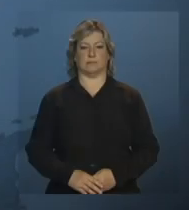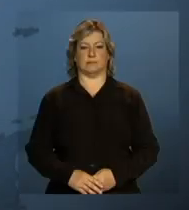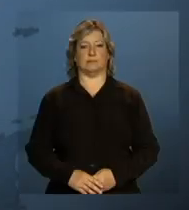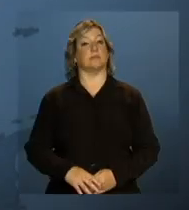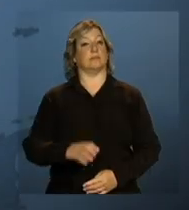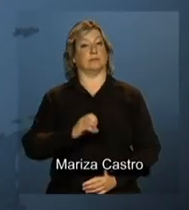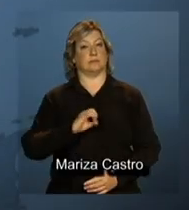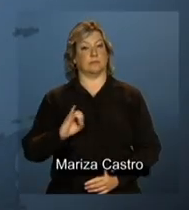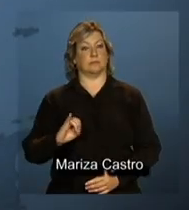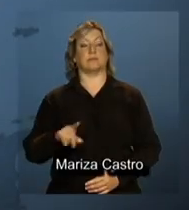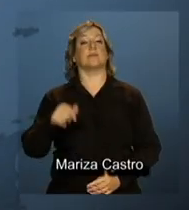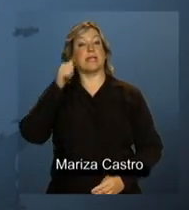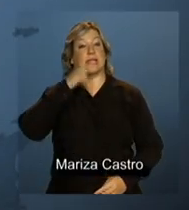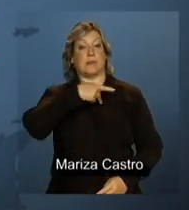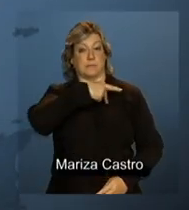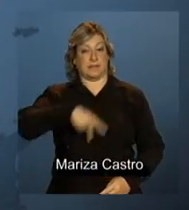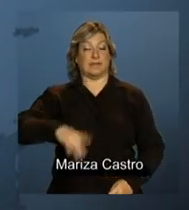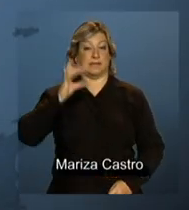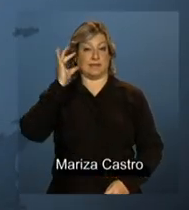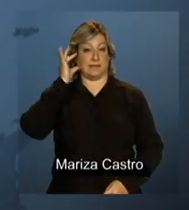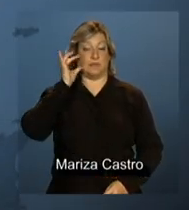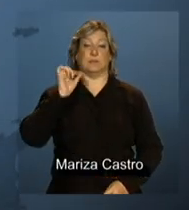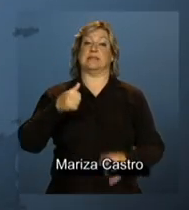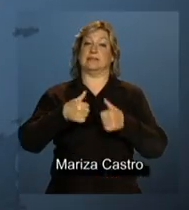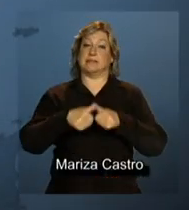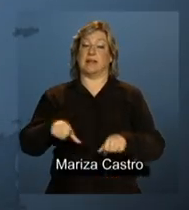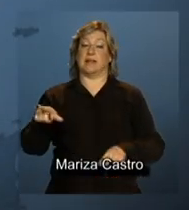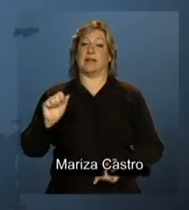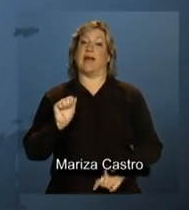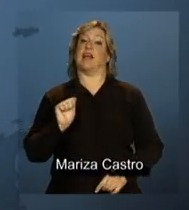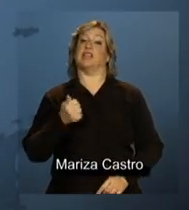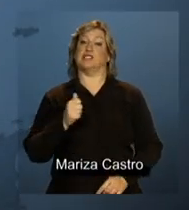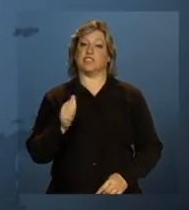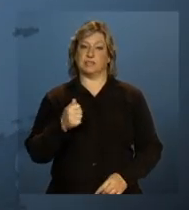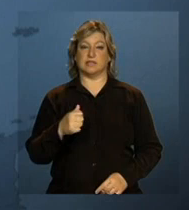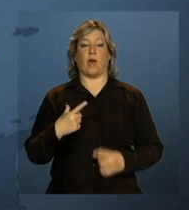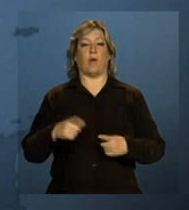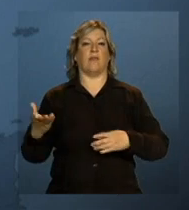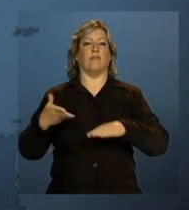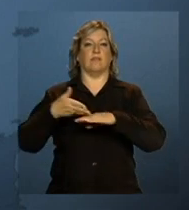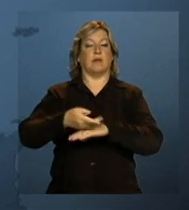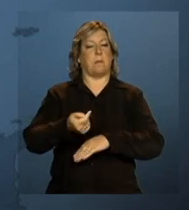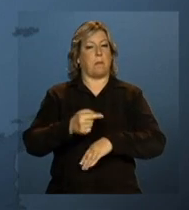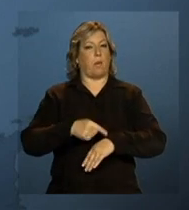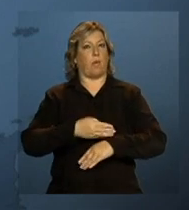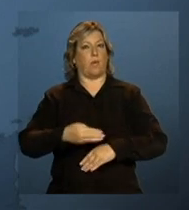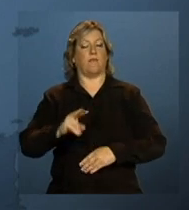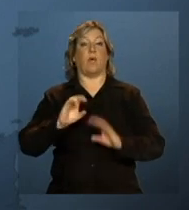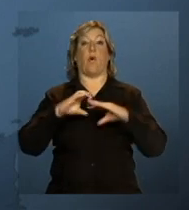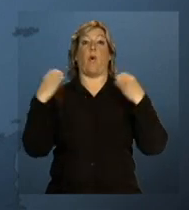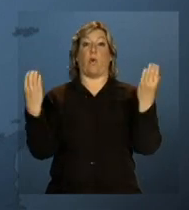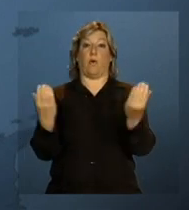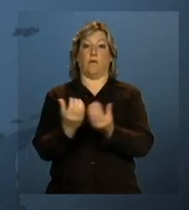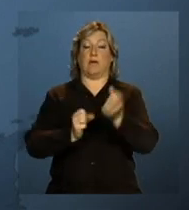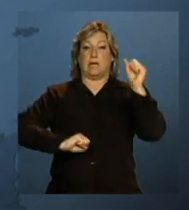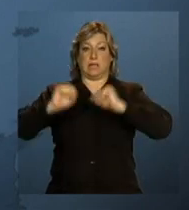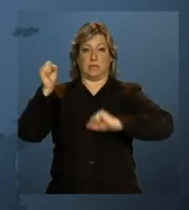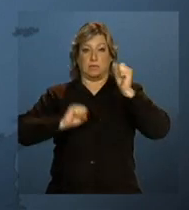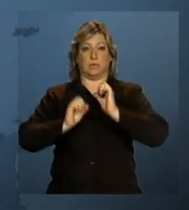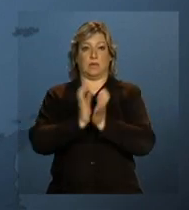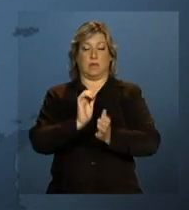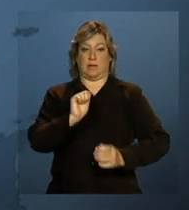Olá, a presidenta Dilma Rousseff está na Argentina, onde participa daqui a pouco da Conferência Industrial